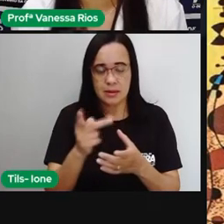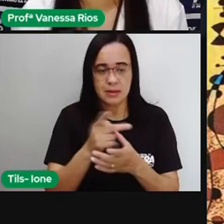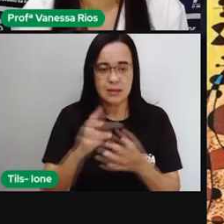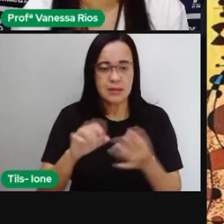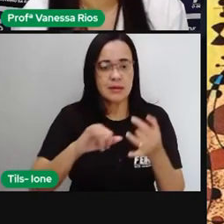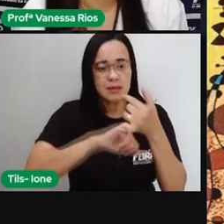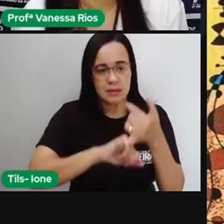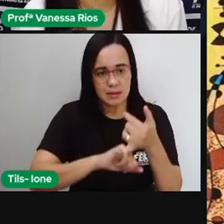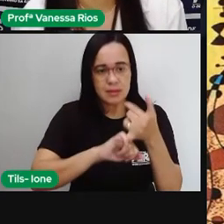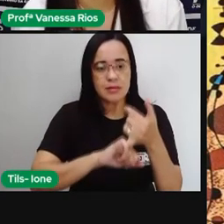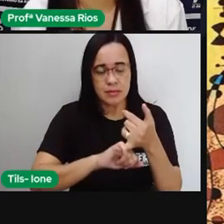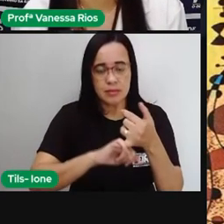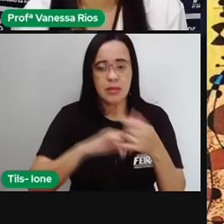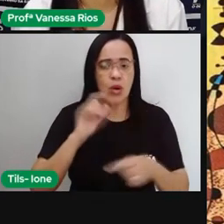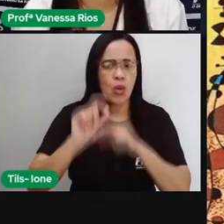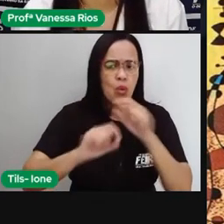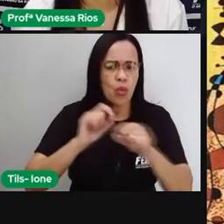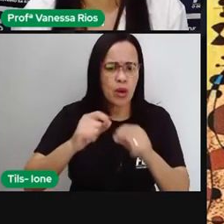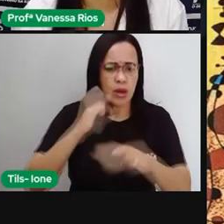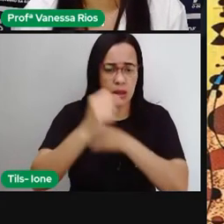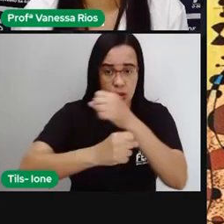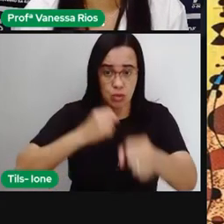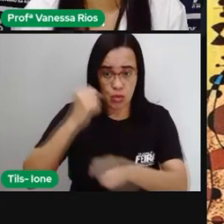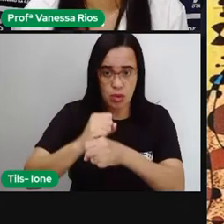Pintada em 1941.